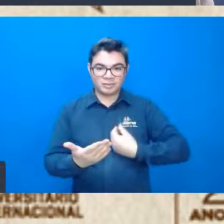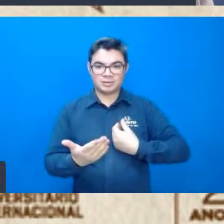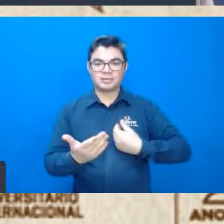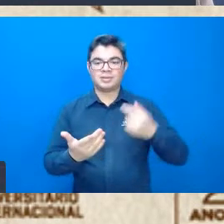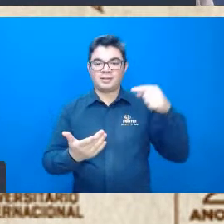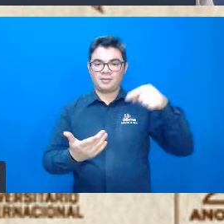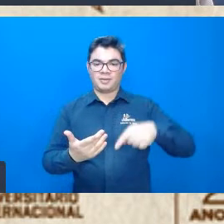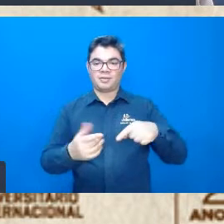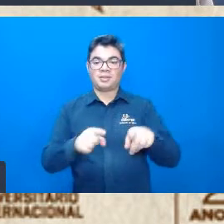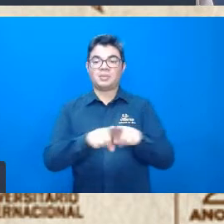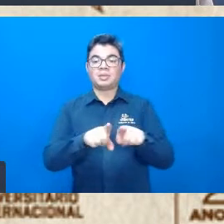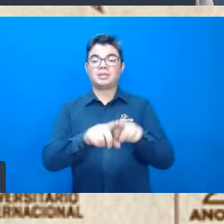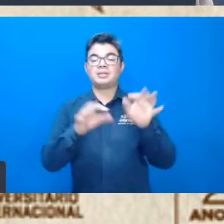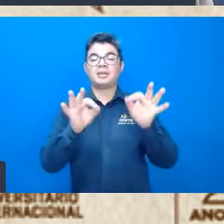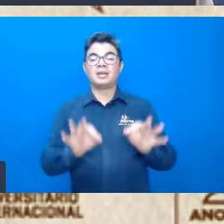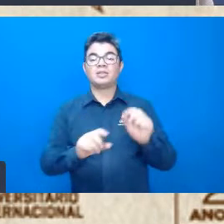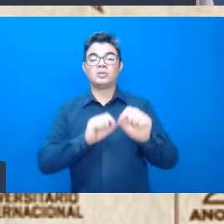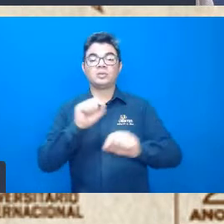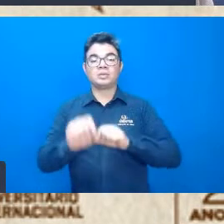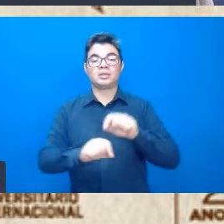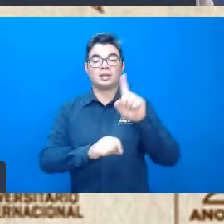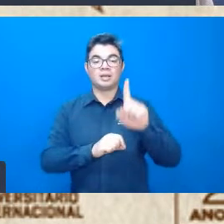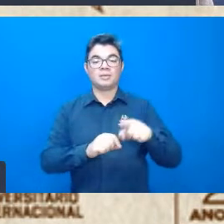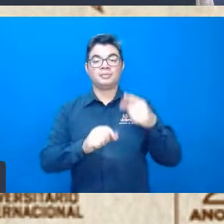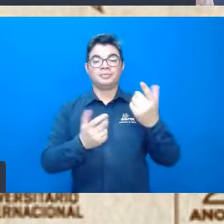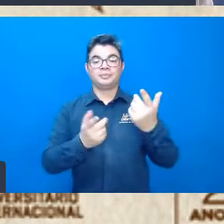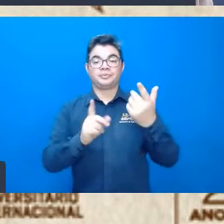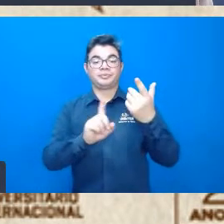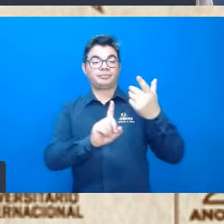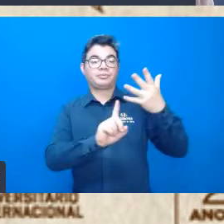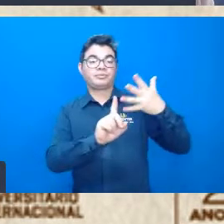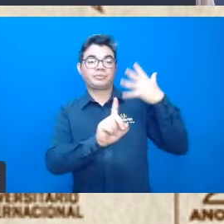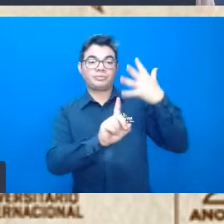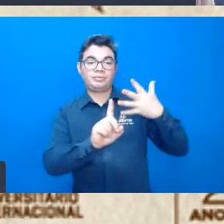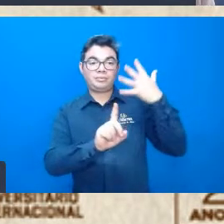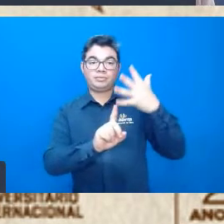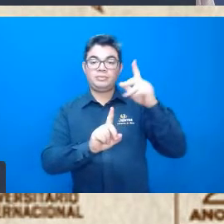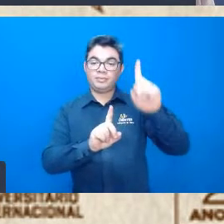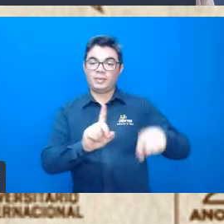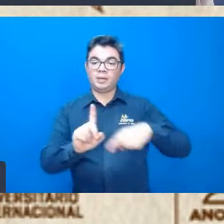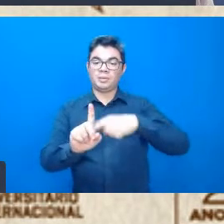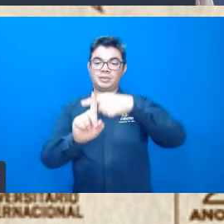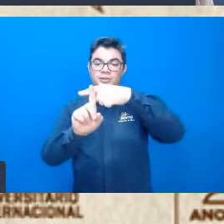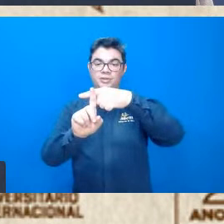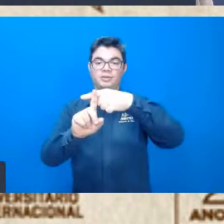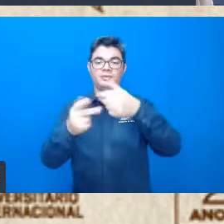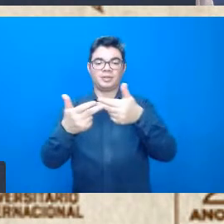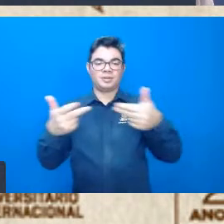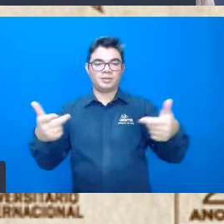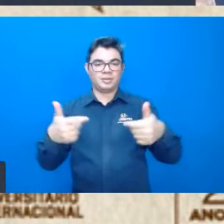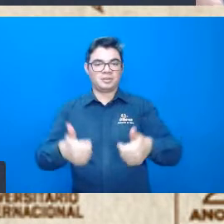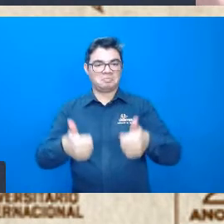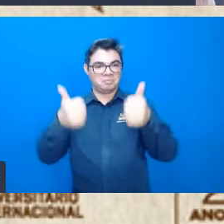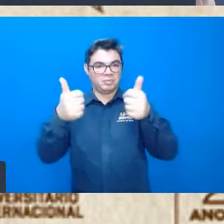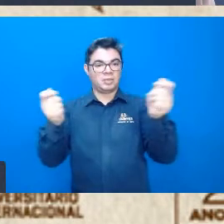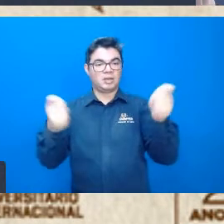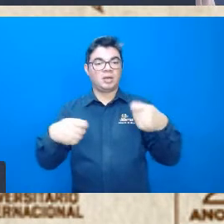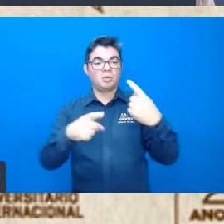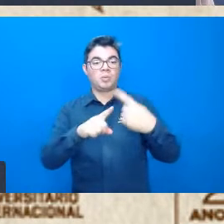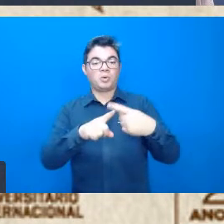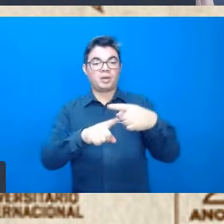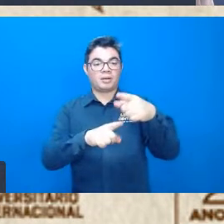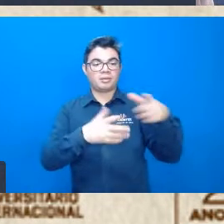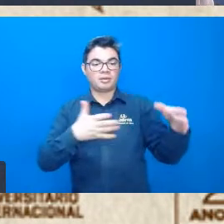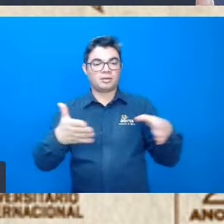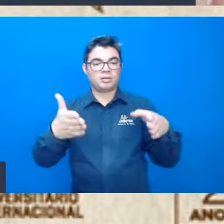e com certeza a sua fala vai reverberar positivamente em função da sua